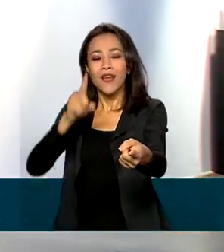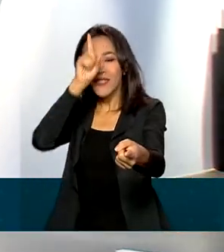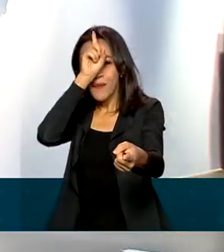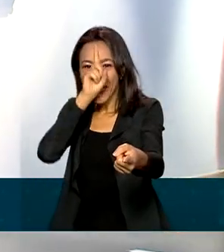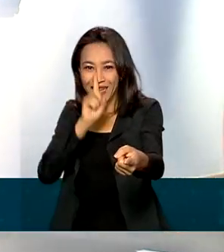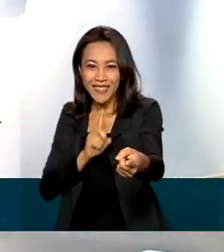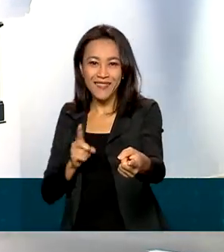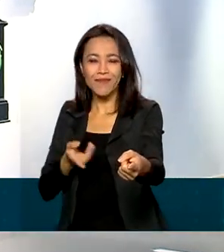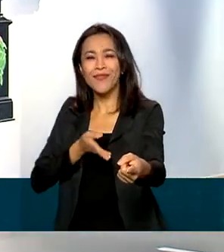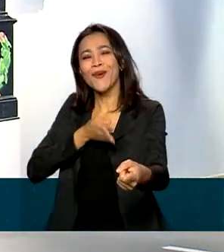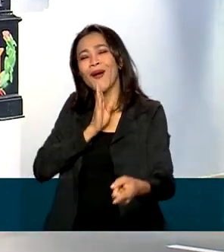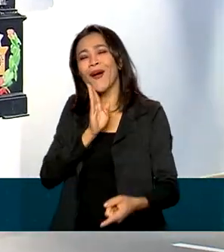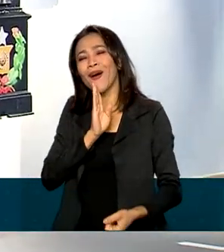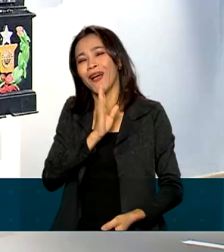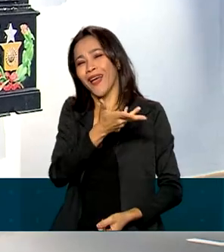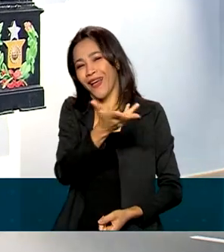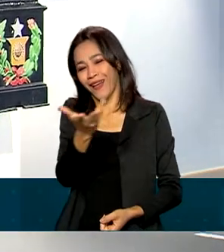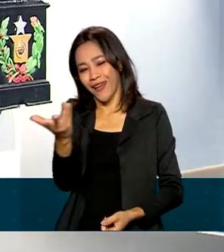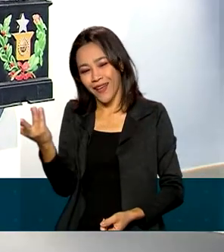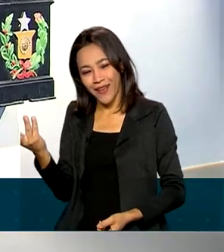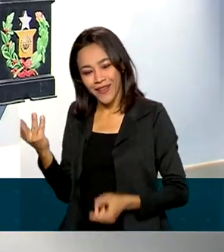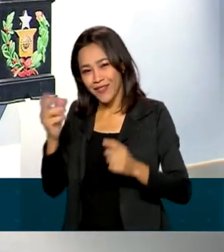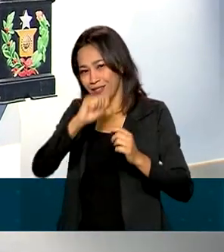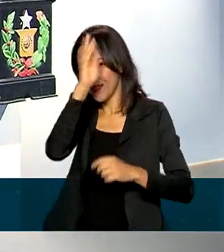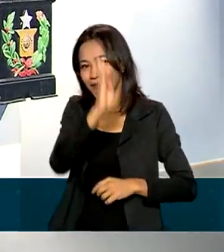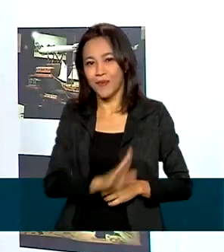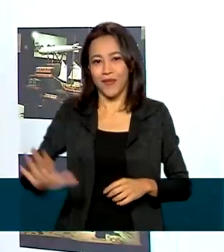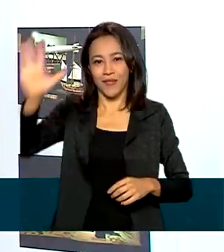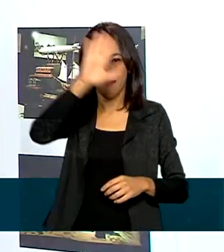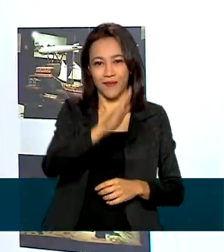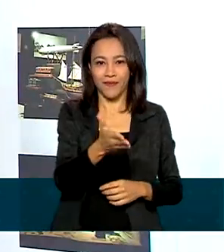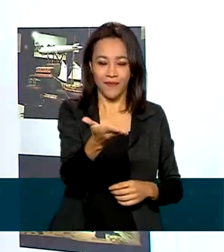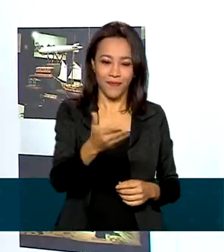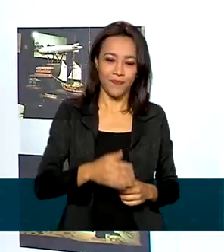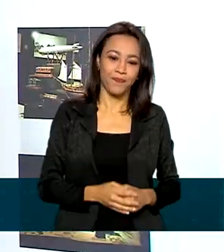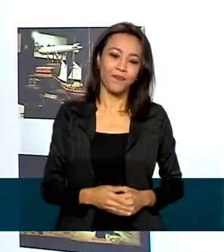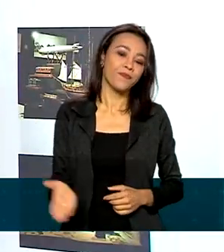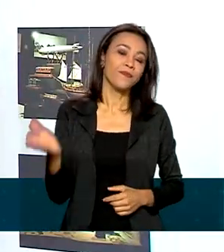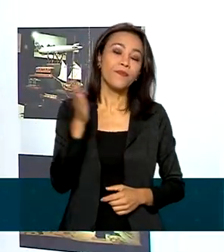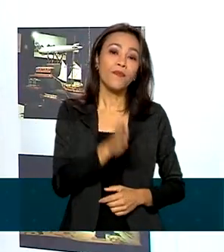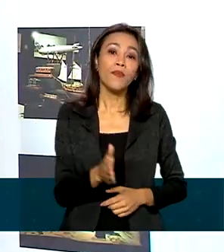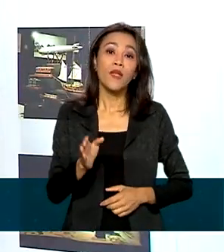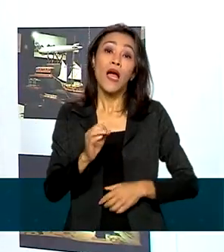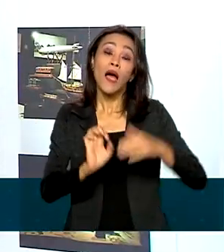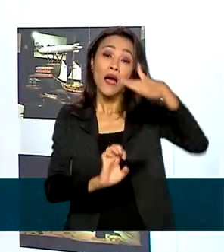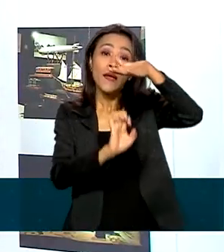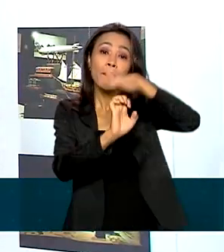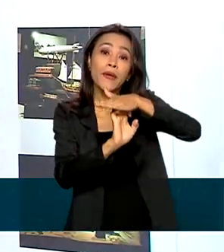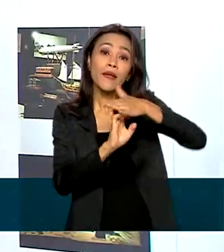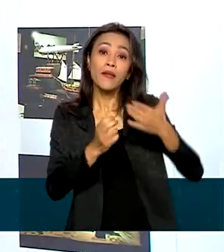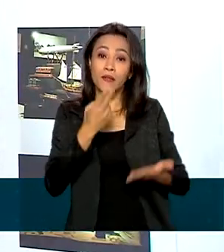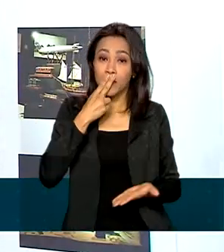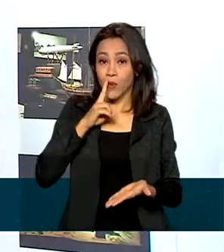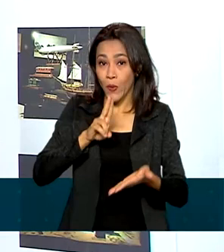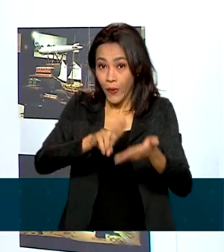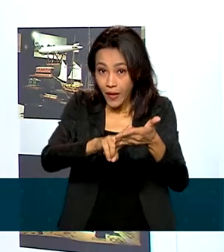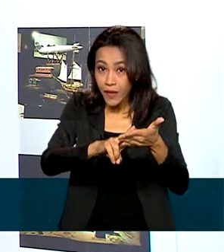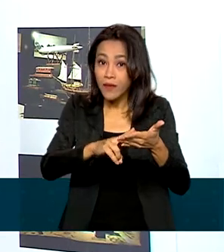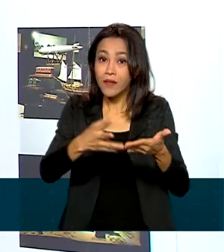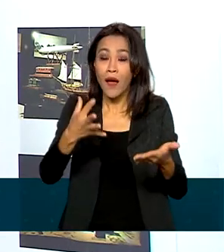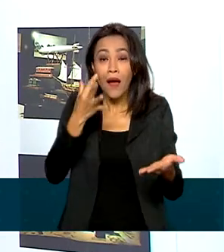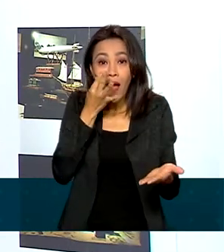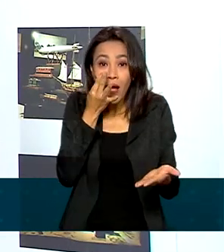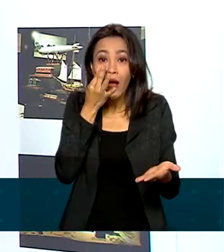aqui, que é conhecida por muita gente em todo o Brasil. Os correios, por estarem presentes em todo o Brasil, ele facilita